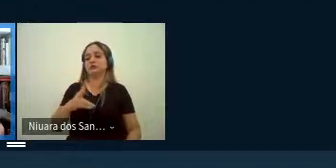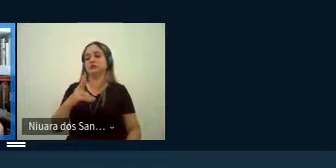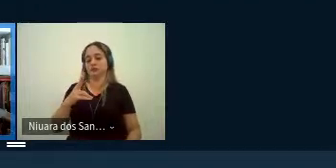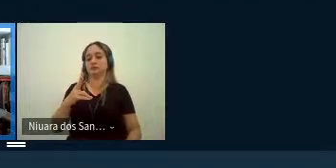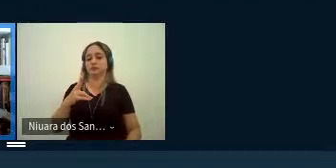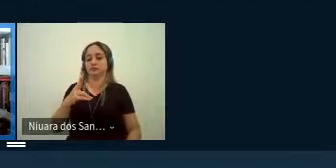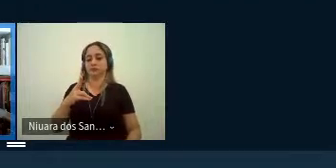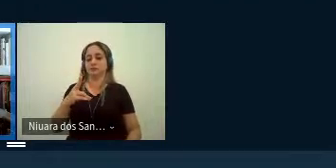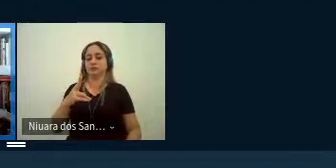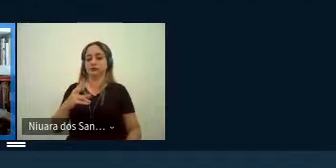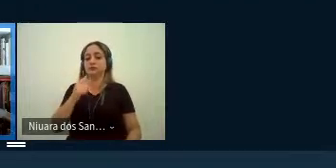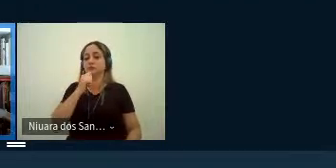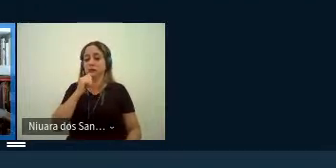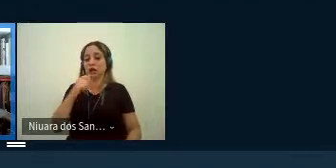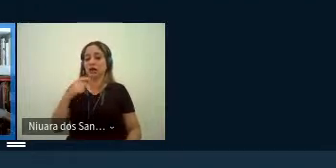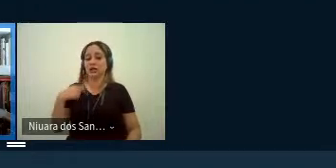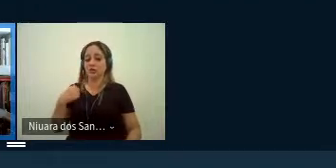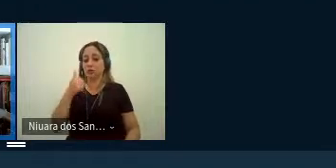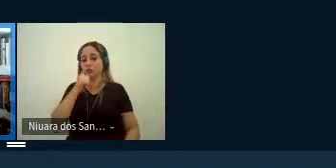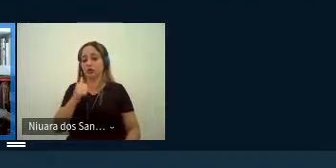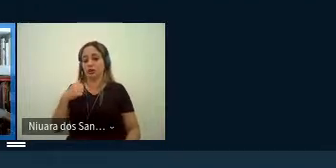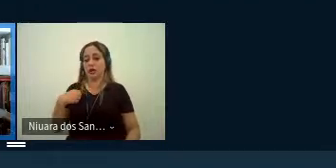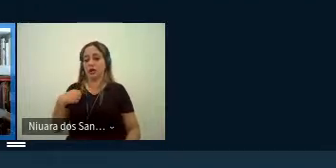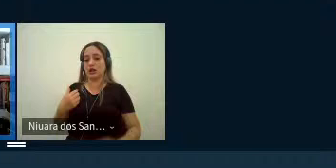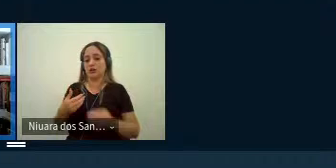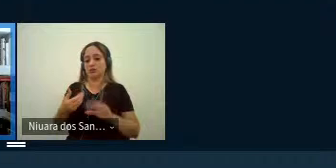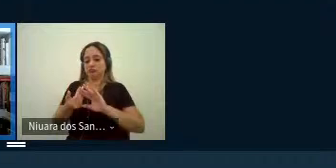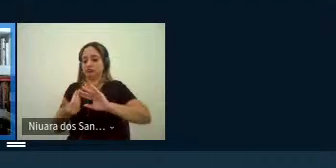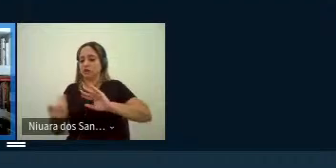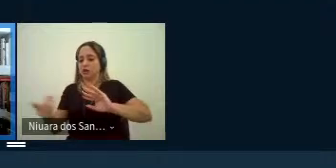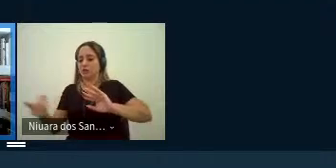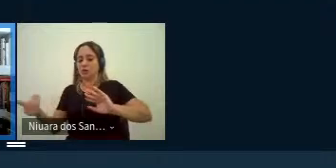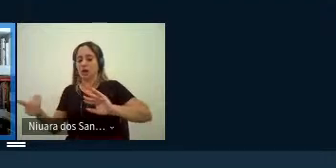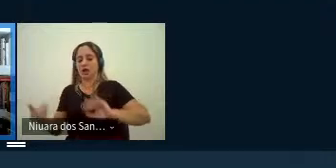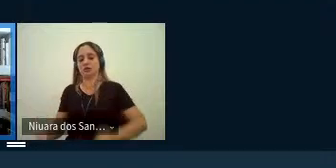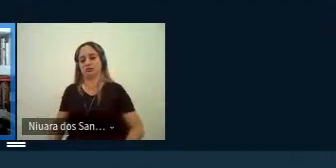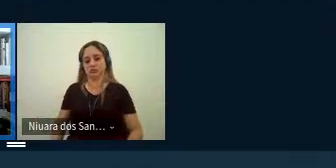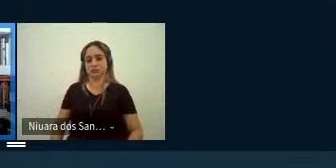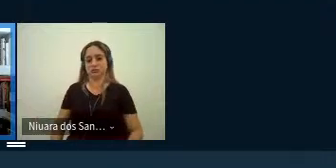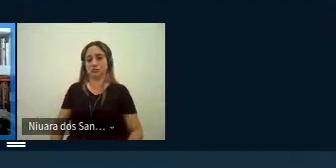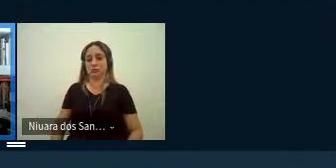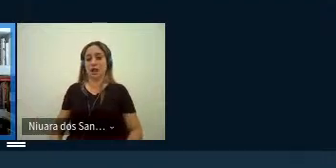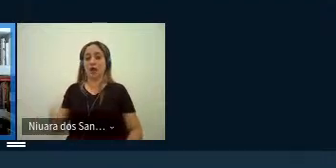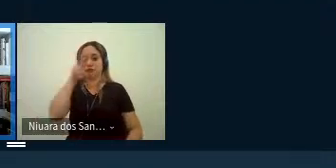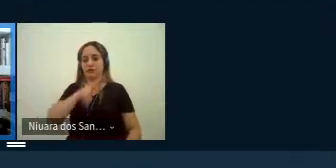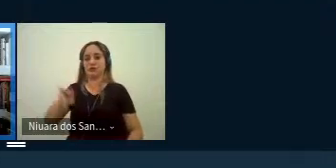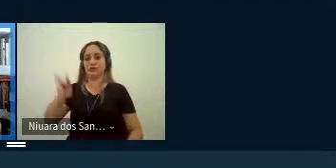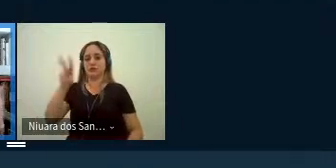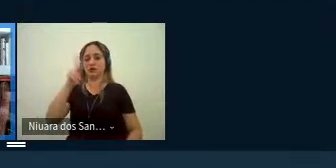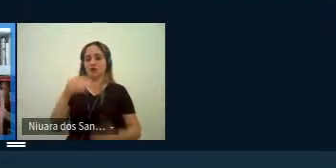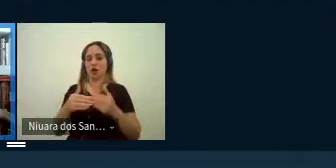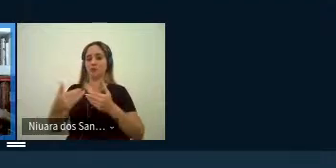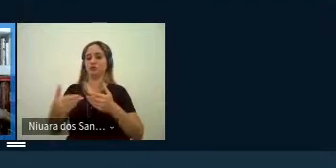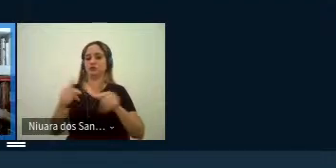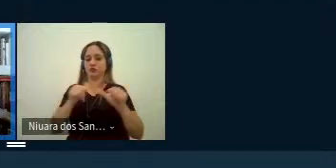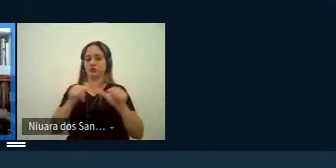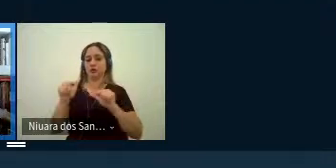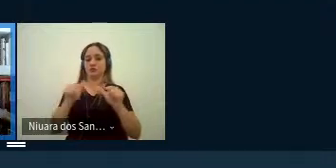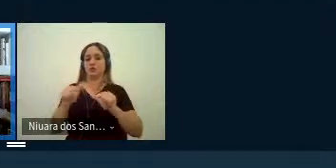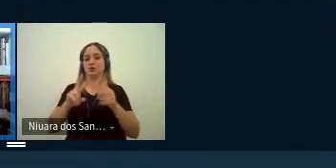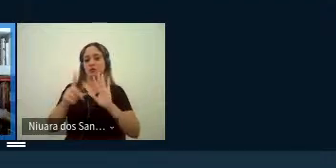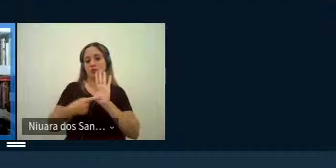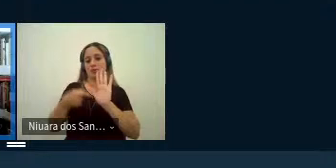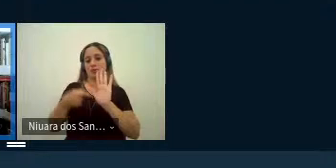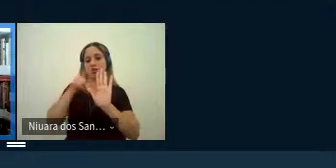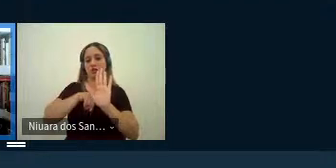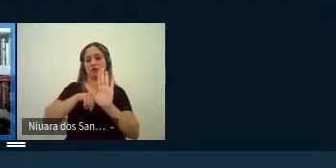situam a mulher em um estado marginal né que nós bem conhecemos isso é visível a partir do emprego de metáforas né